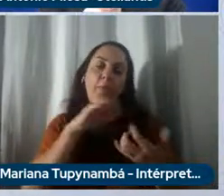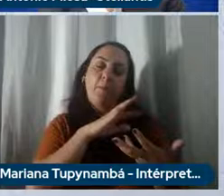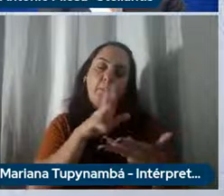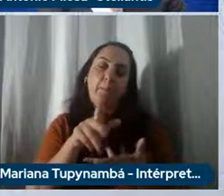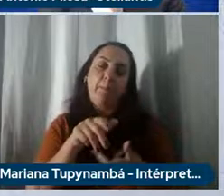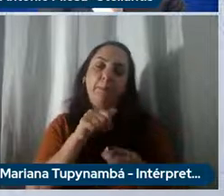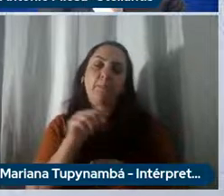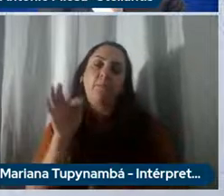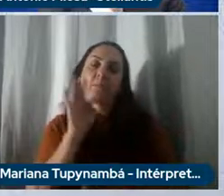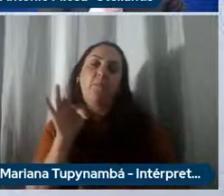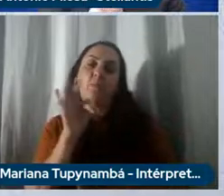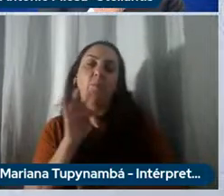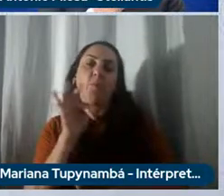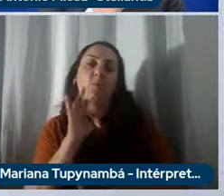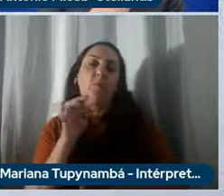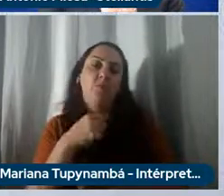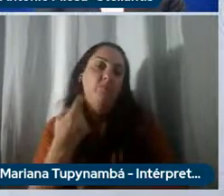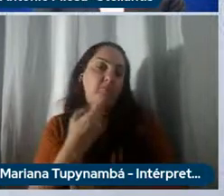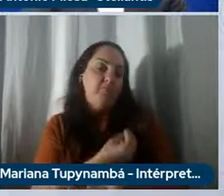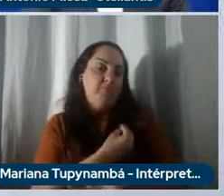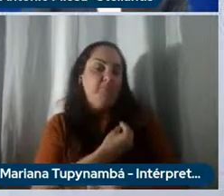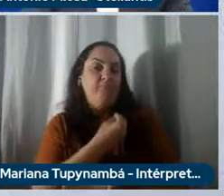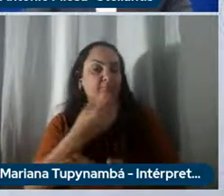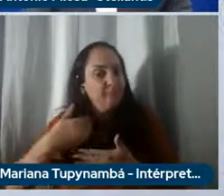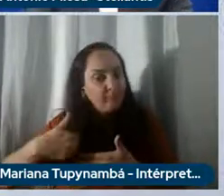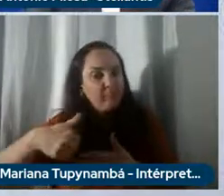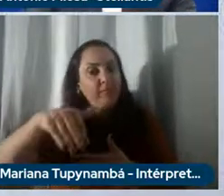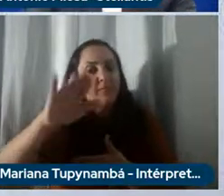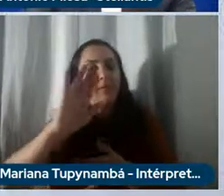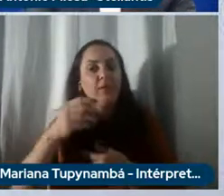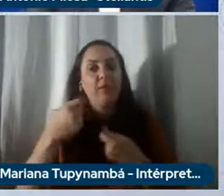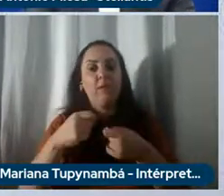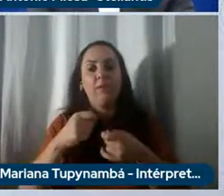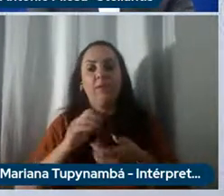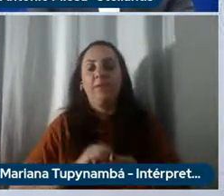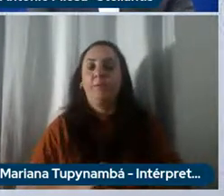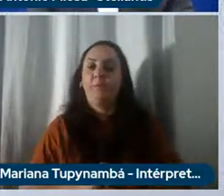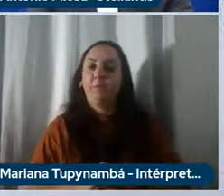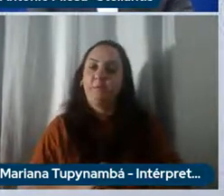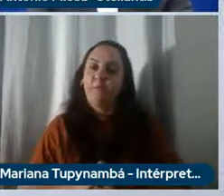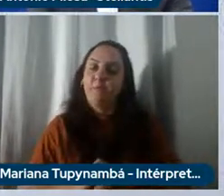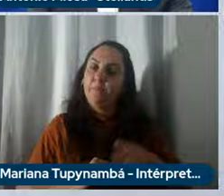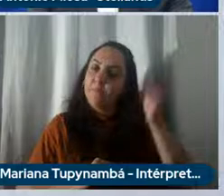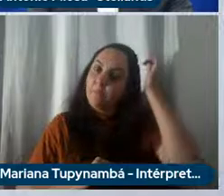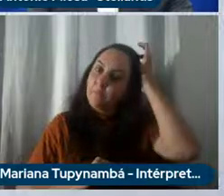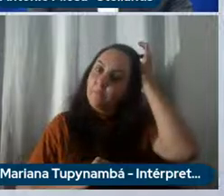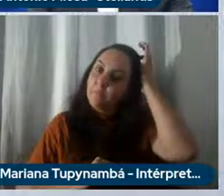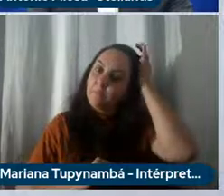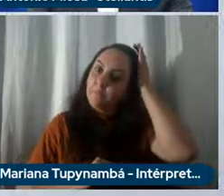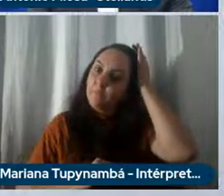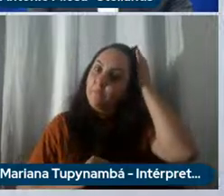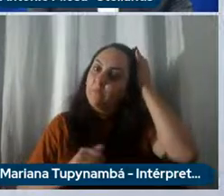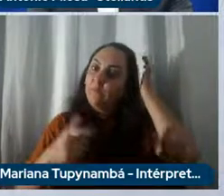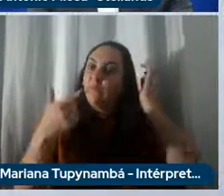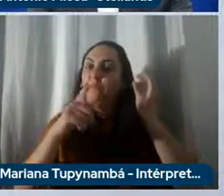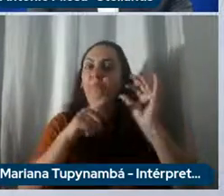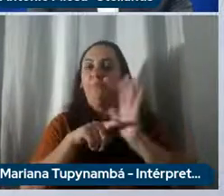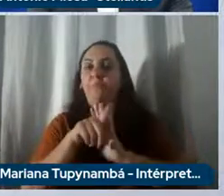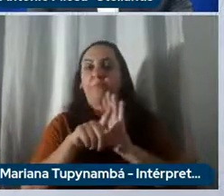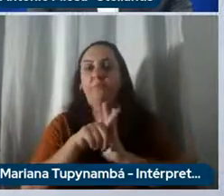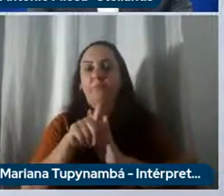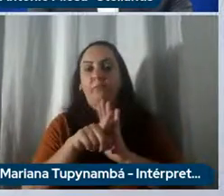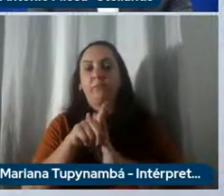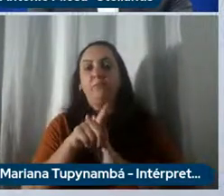isso e tem que seguir a gente tem que seguir bom a próxima pergunta diz respeito ao